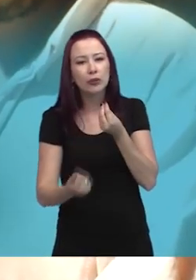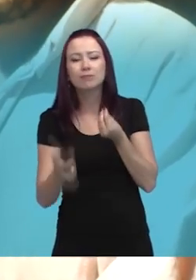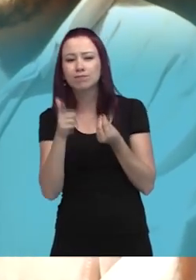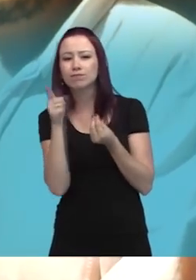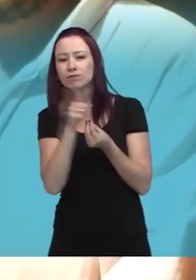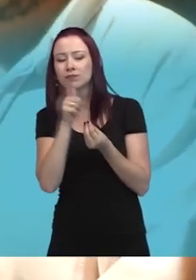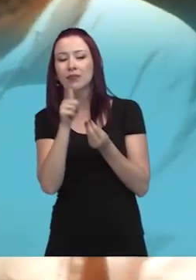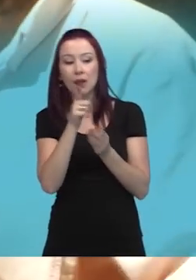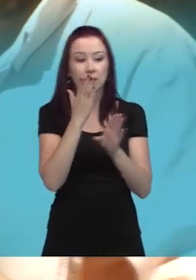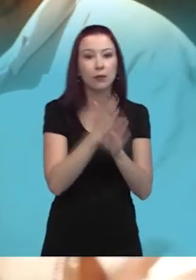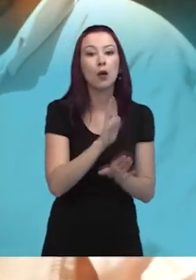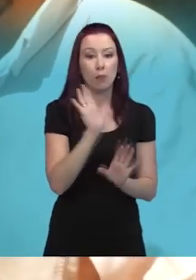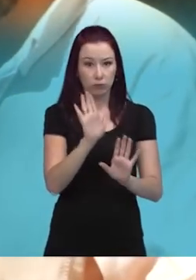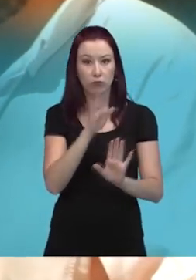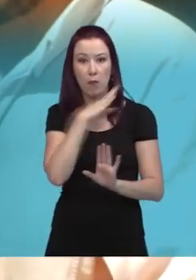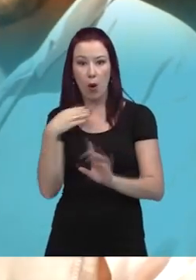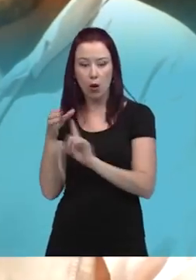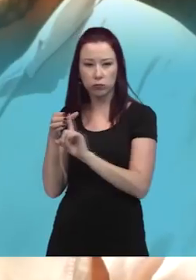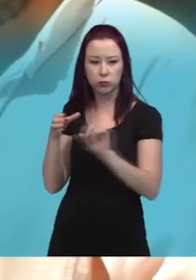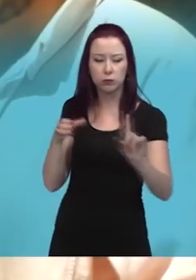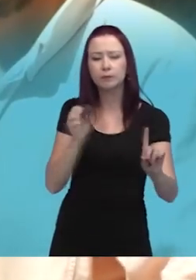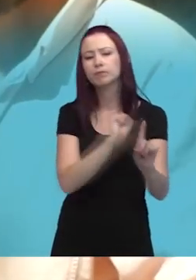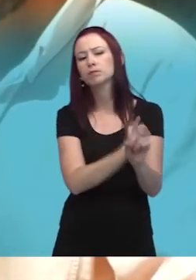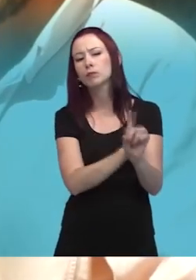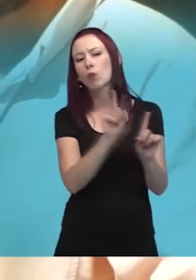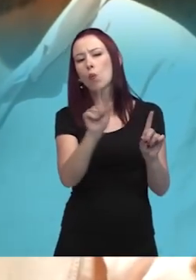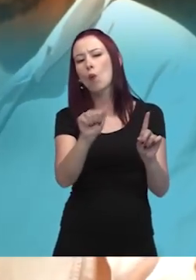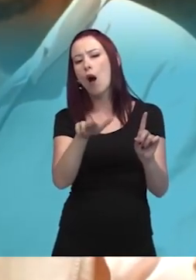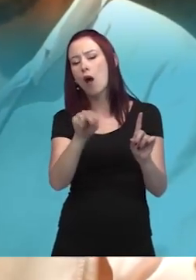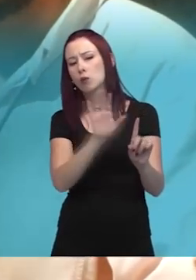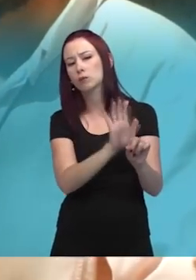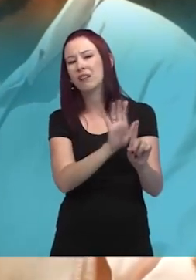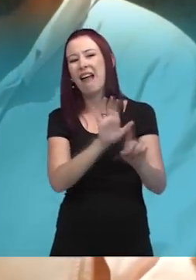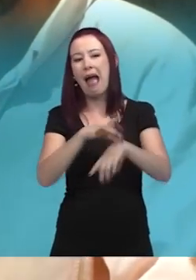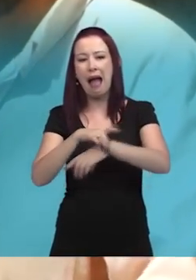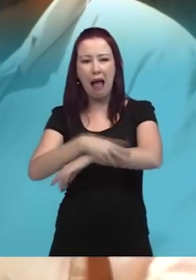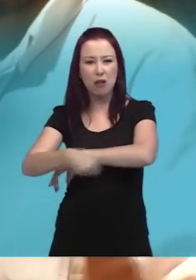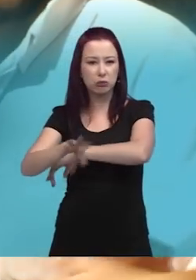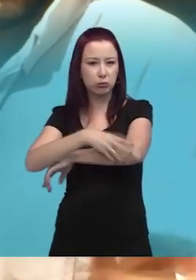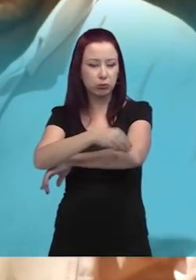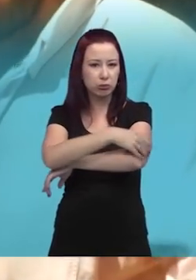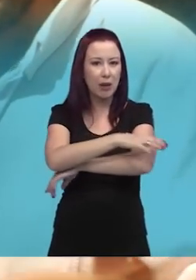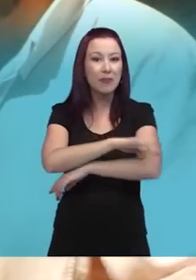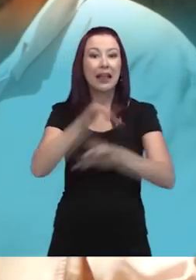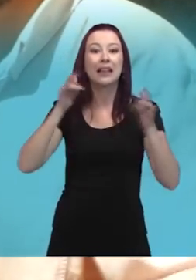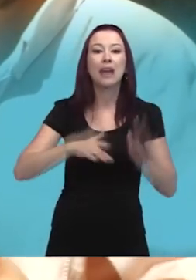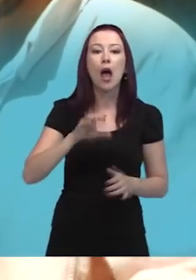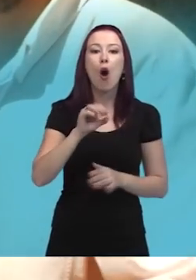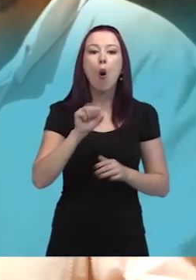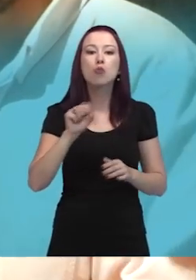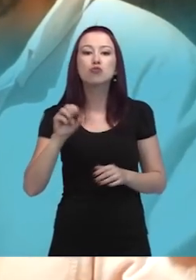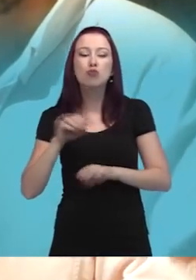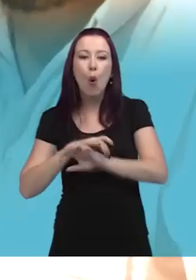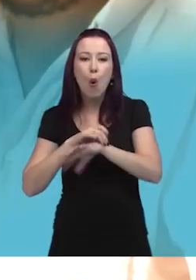grupos onde, logo após o falecimento, se espera um período de um ano até que sejam decompostas a carne, e depois se remove os ossos